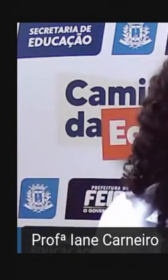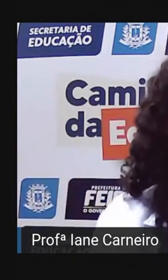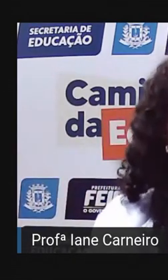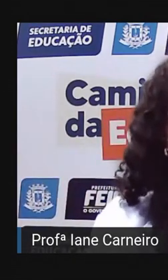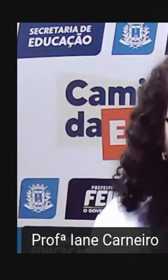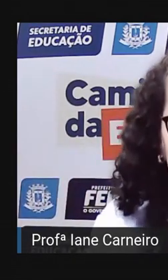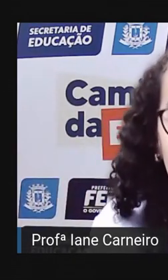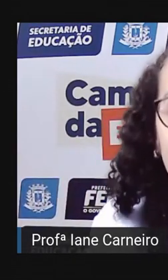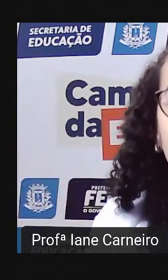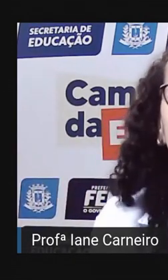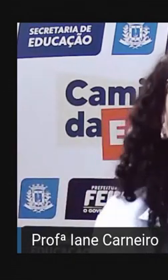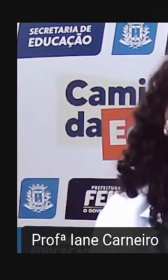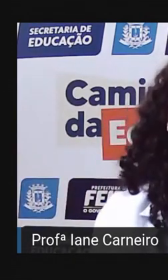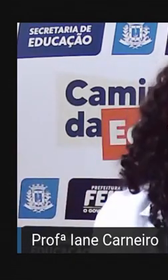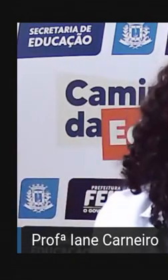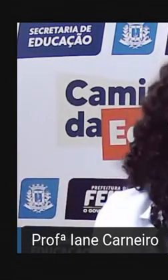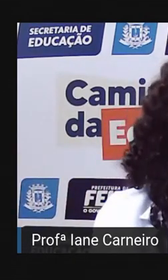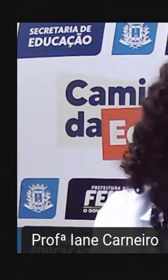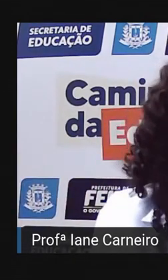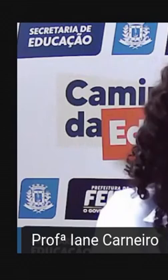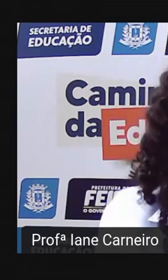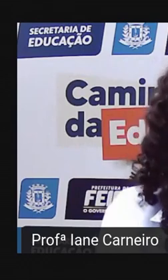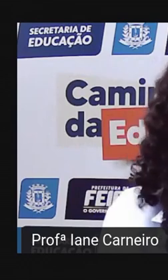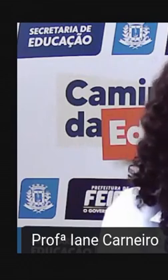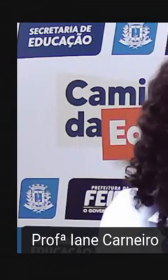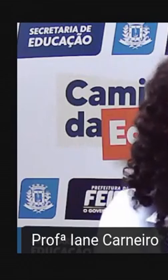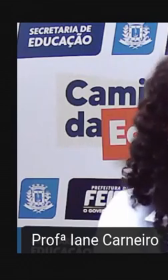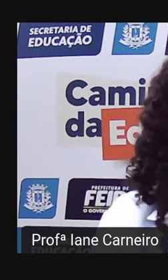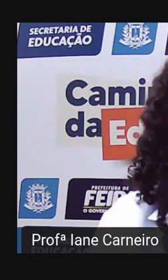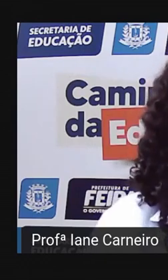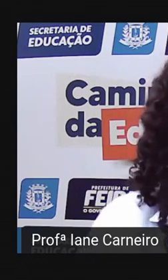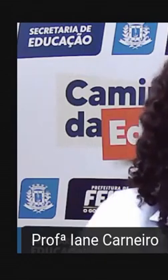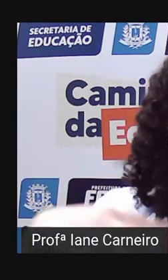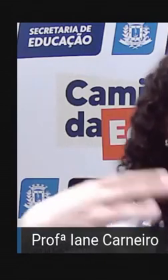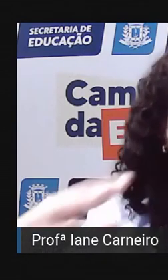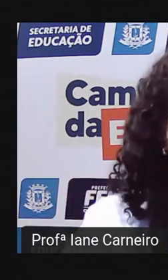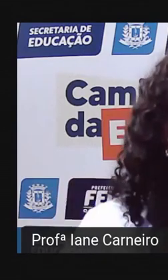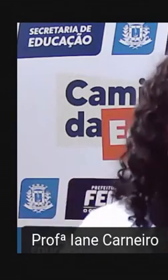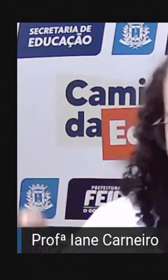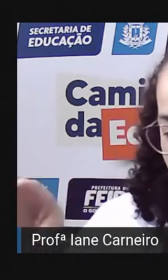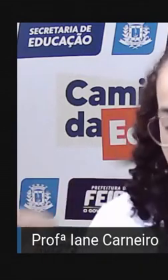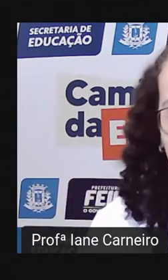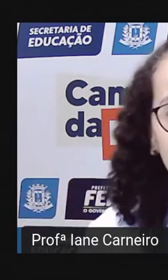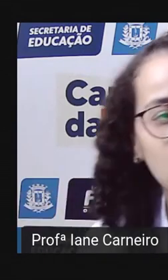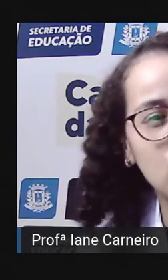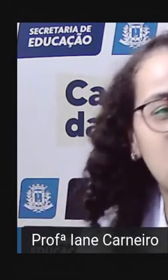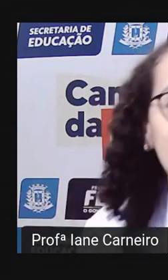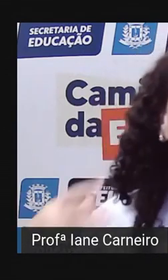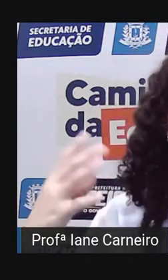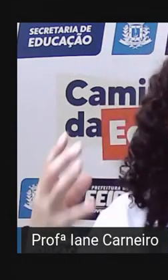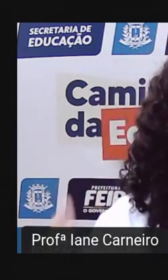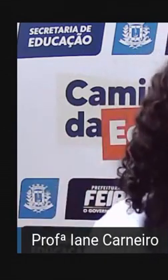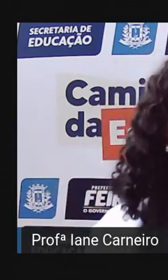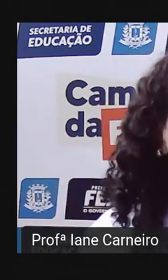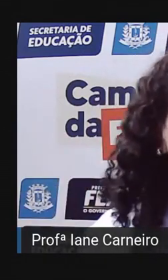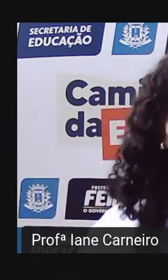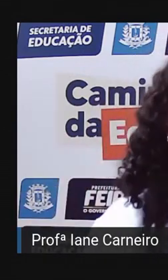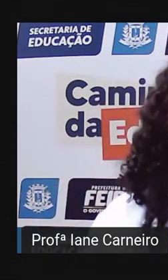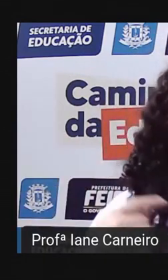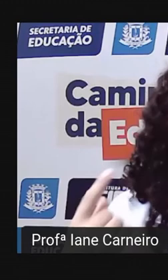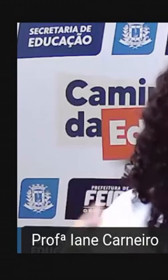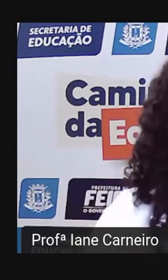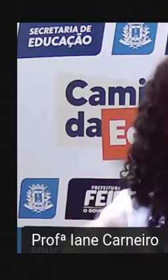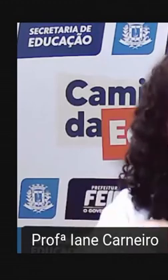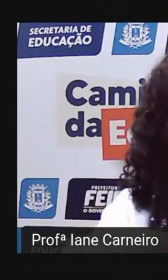De tomar banho Daquela do Do Que vai entrar, né? Põe a mão no chão Senhoras e senhores